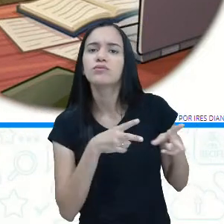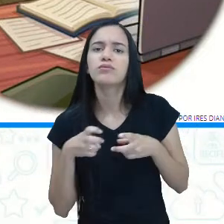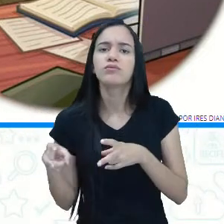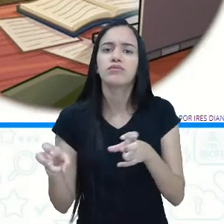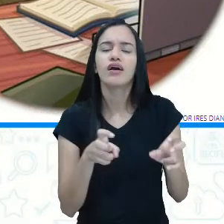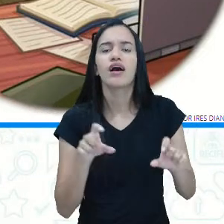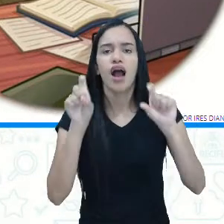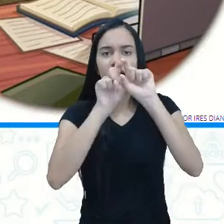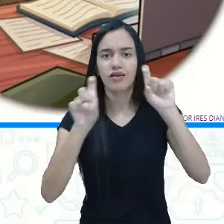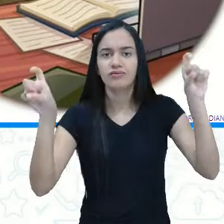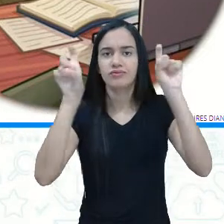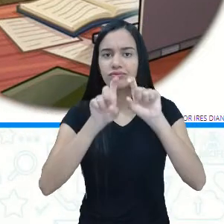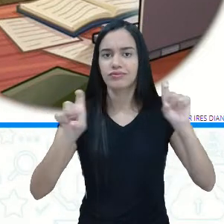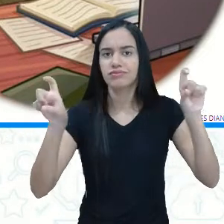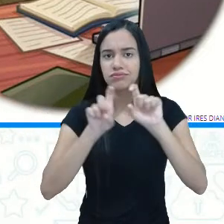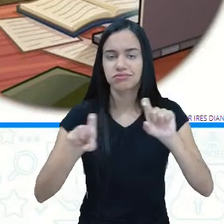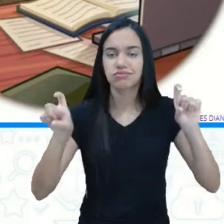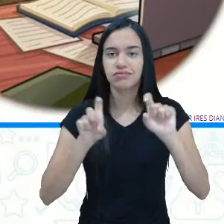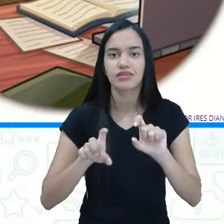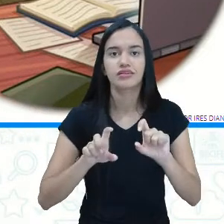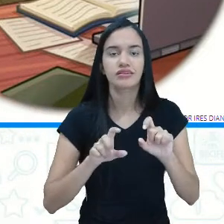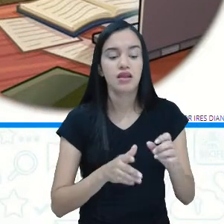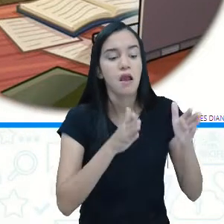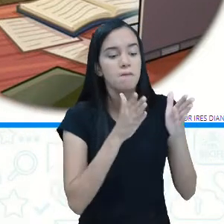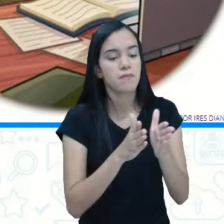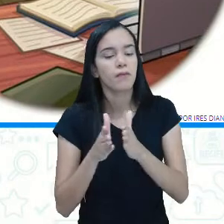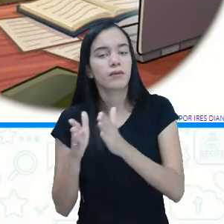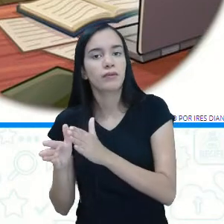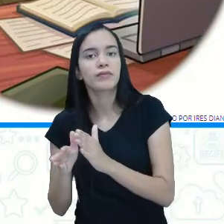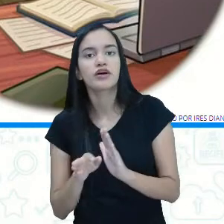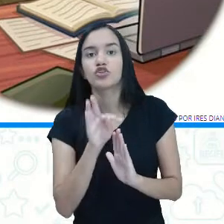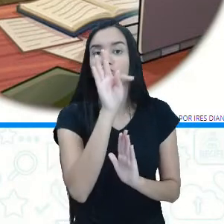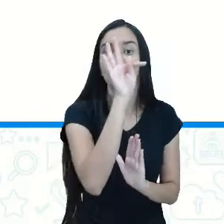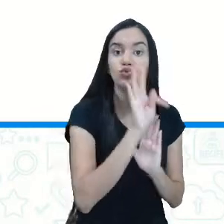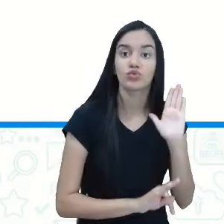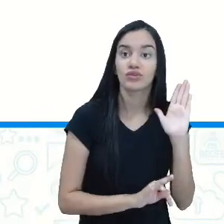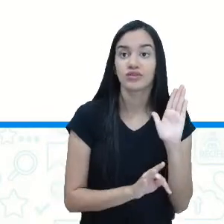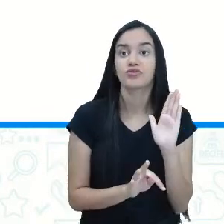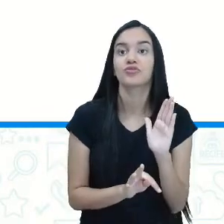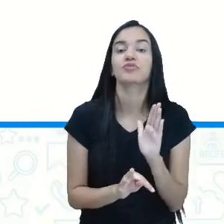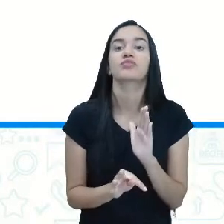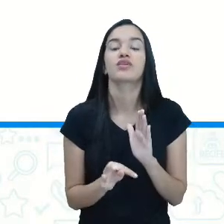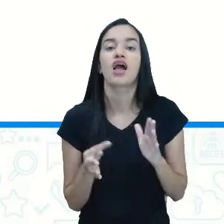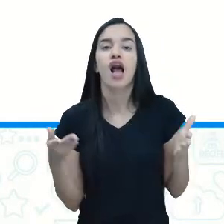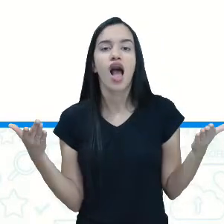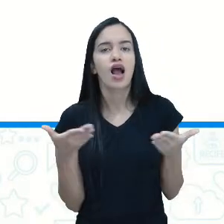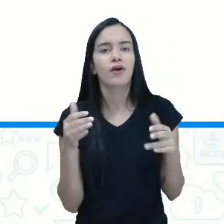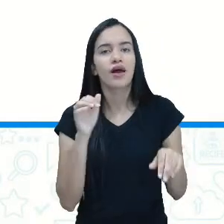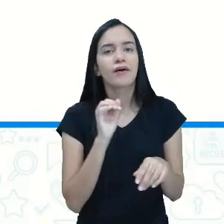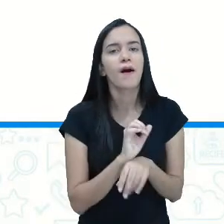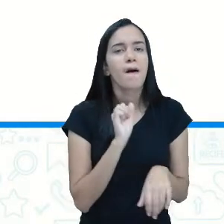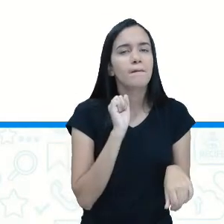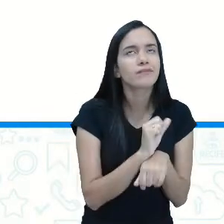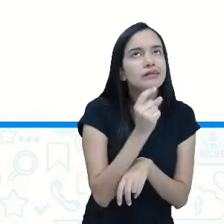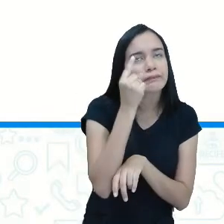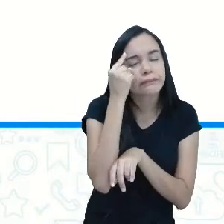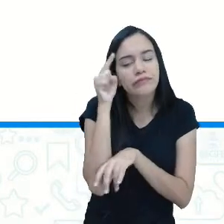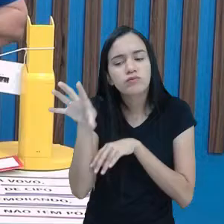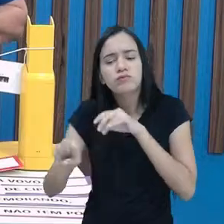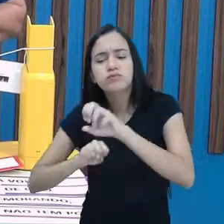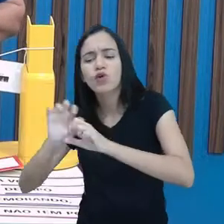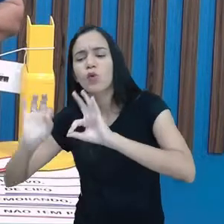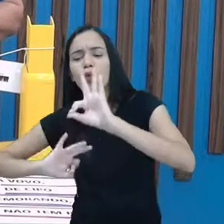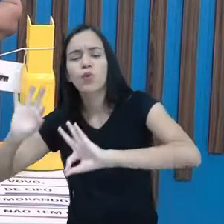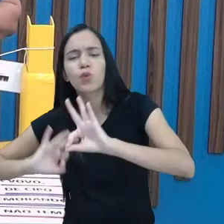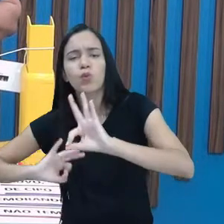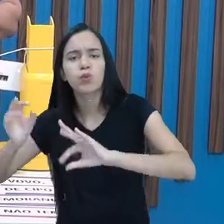as frases para colocar em ordem no texto fatiado de duas parlendas. Agora, pare, pense, pegue o seu material